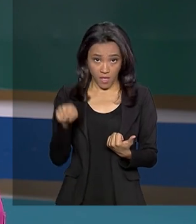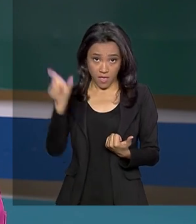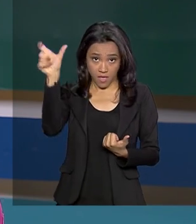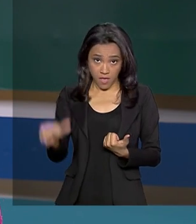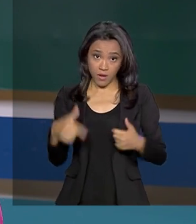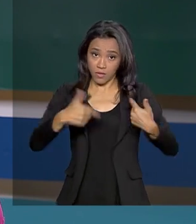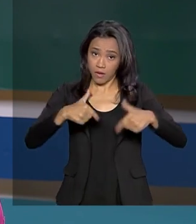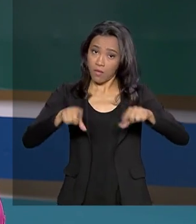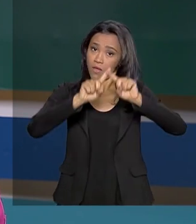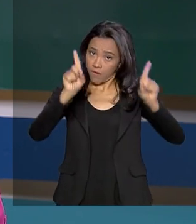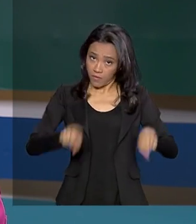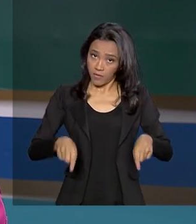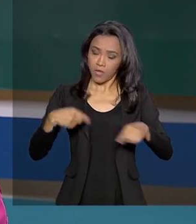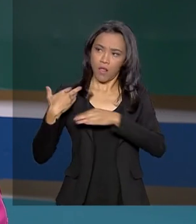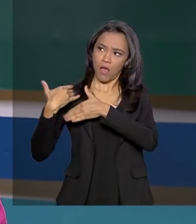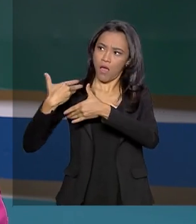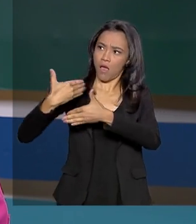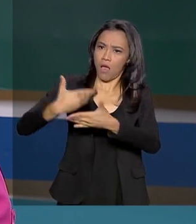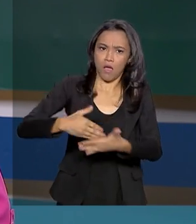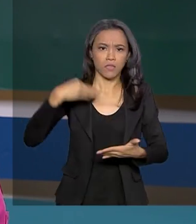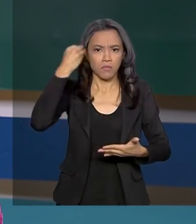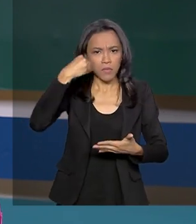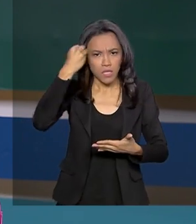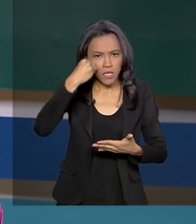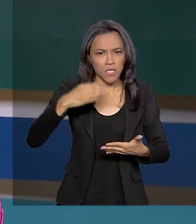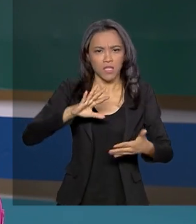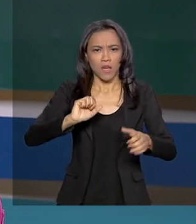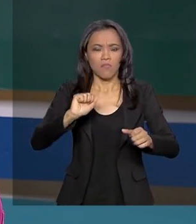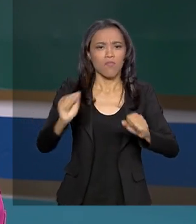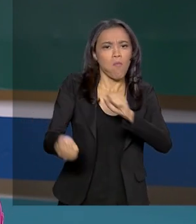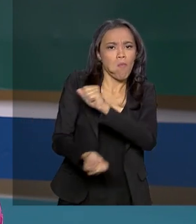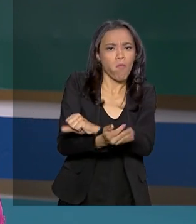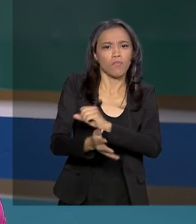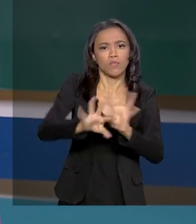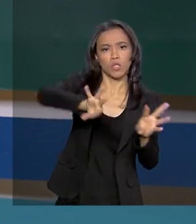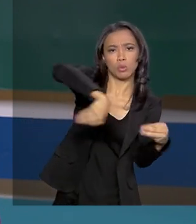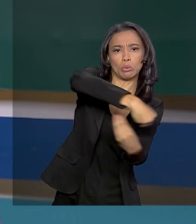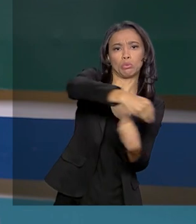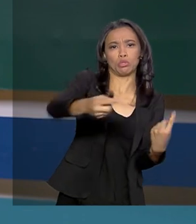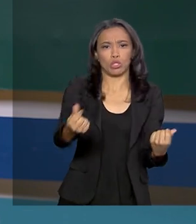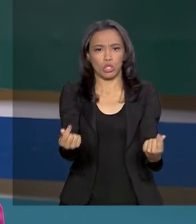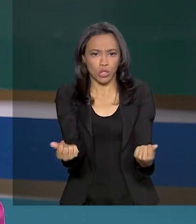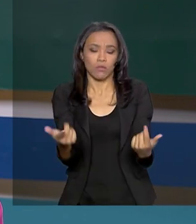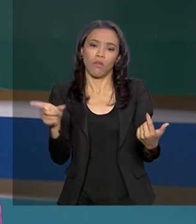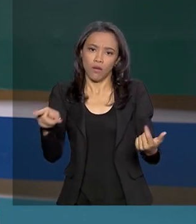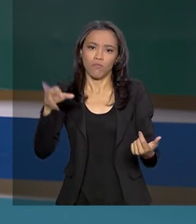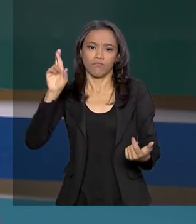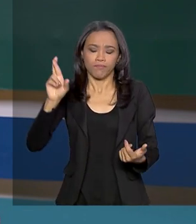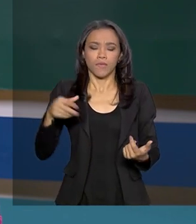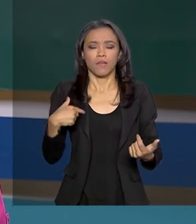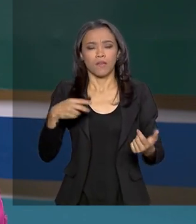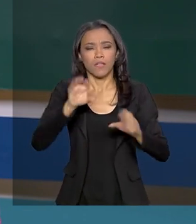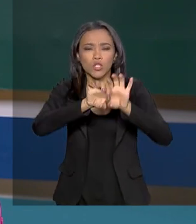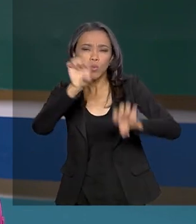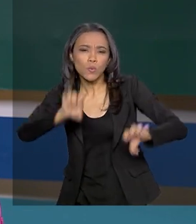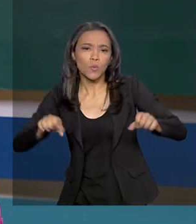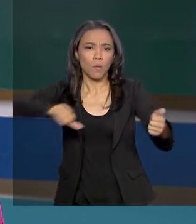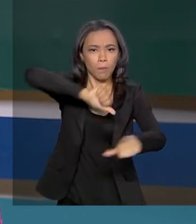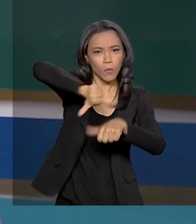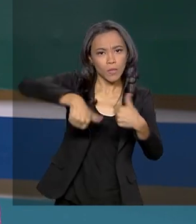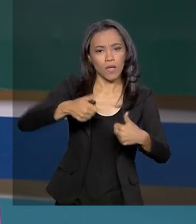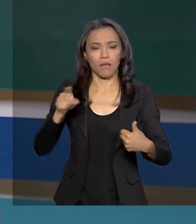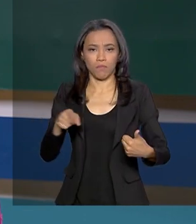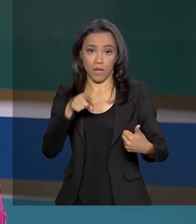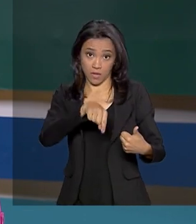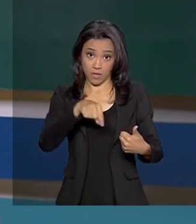e tem larga experiência na área de combate à lavagem de dinheiro. O governo federal decidiu mudar a estrutura do setor, transferindo as atuais